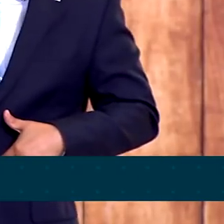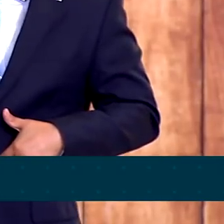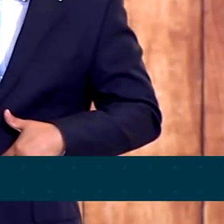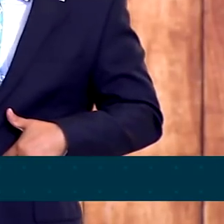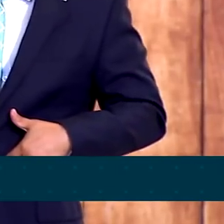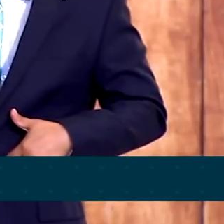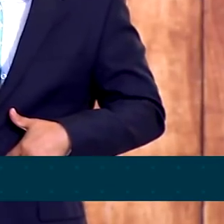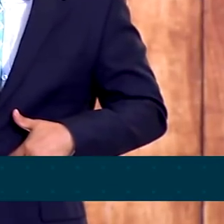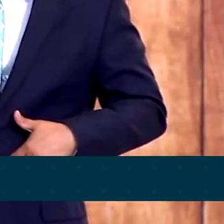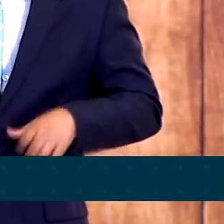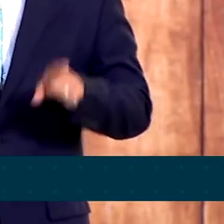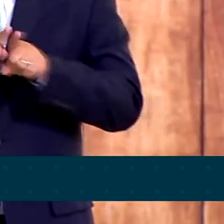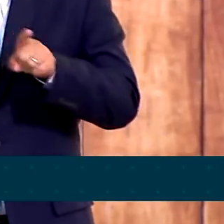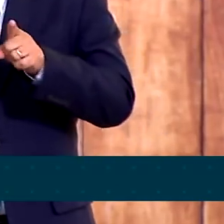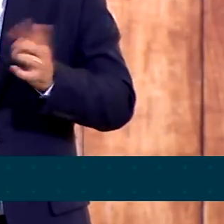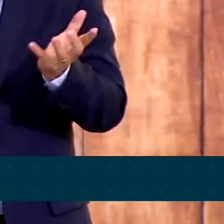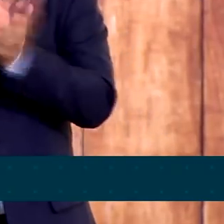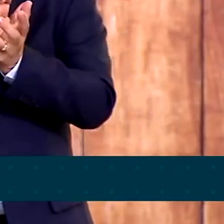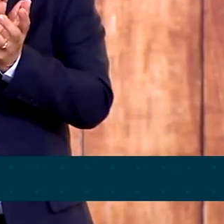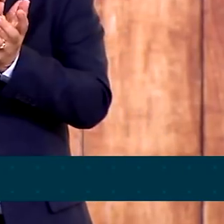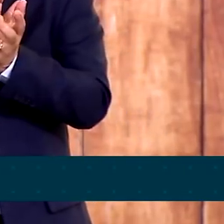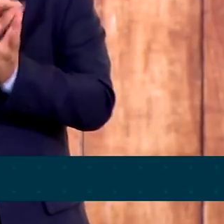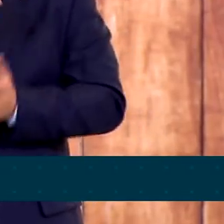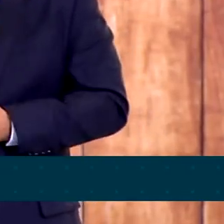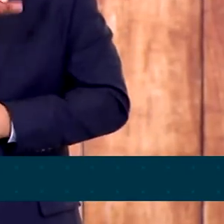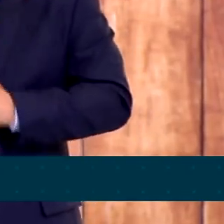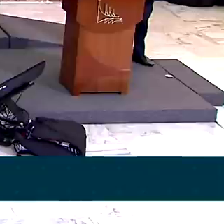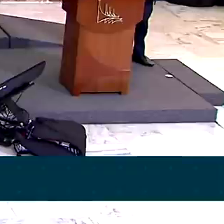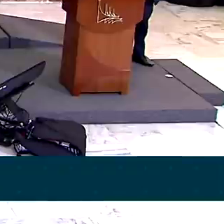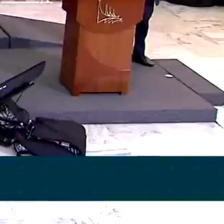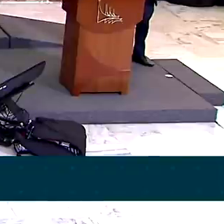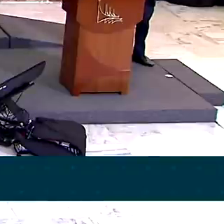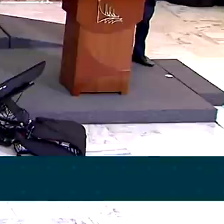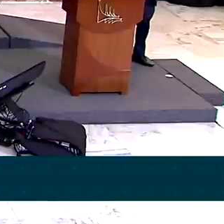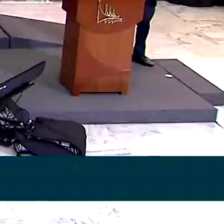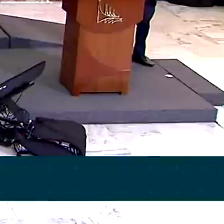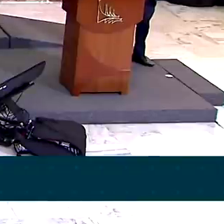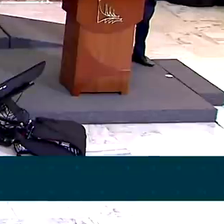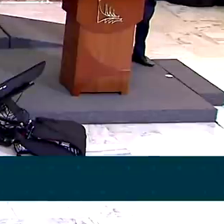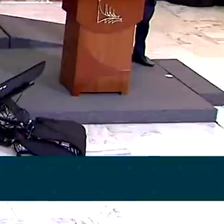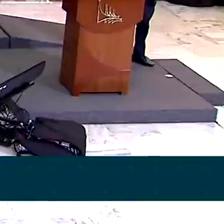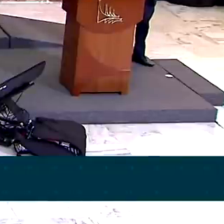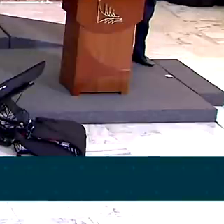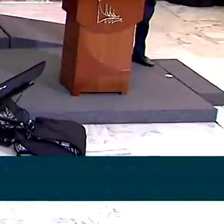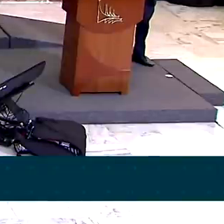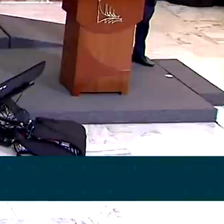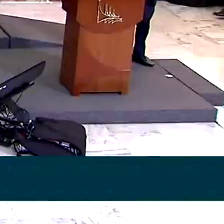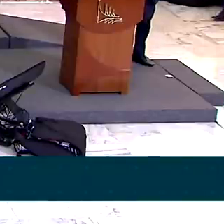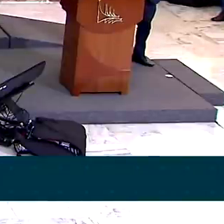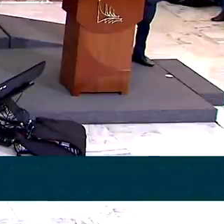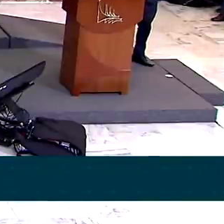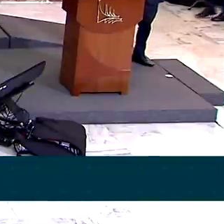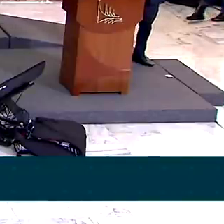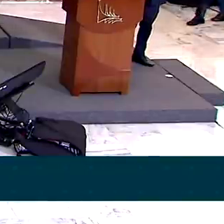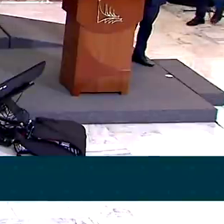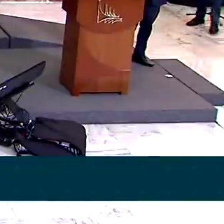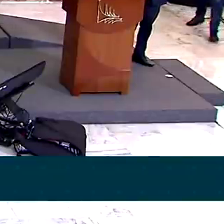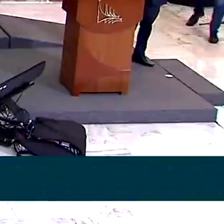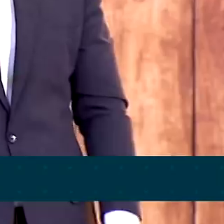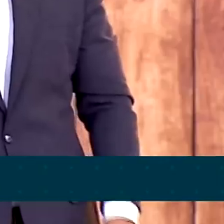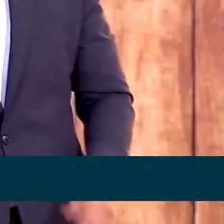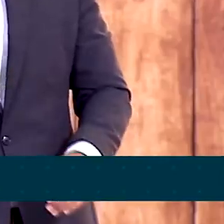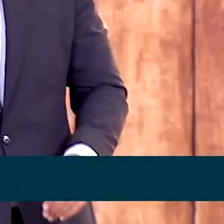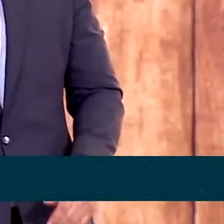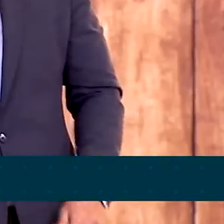e que só trios de forró tem em torno de 6 mil no Brasil e mais de 1.200 no exterior.